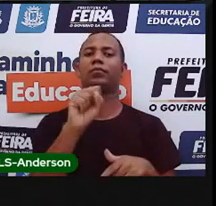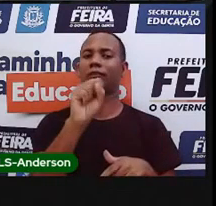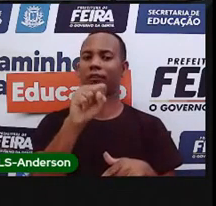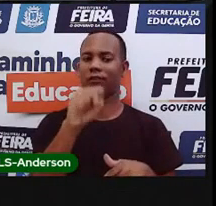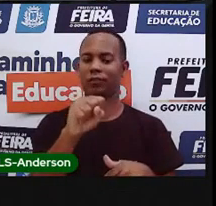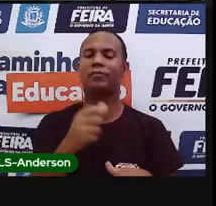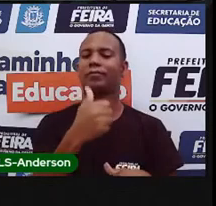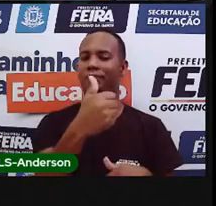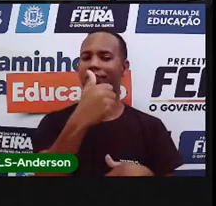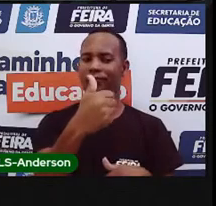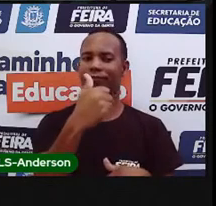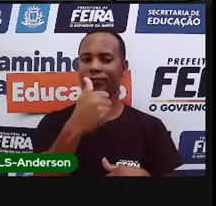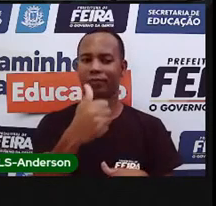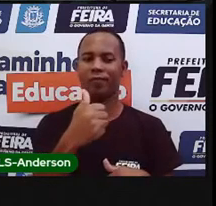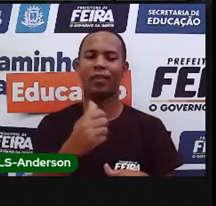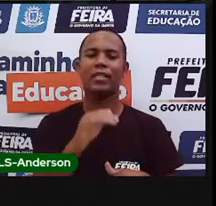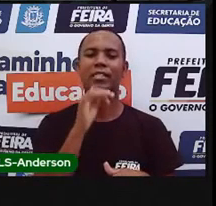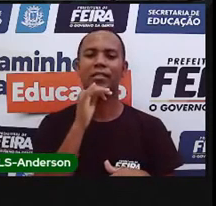Sabe?